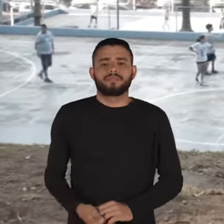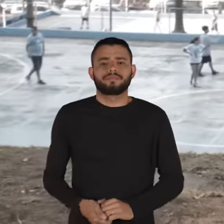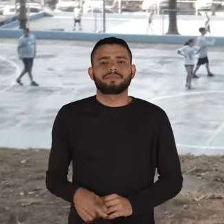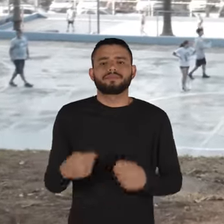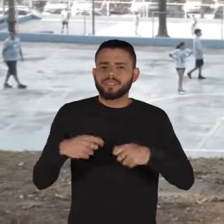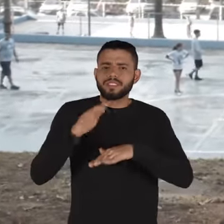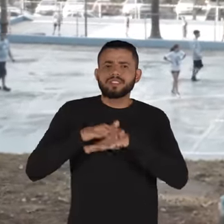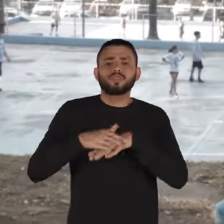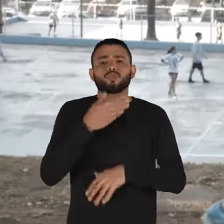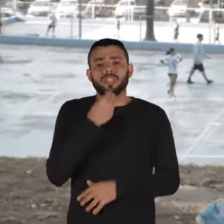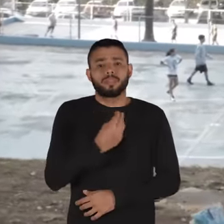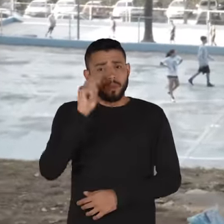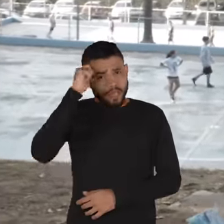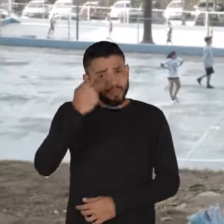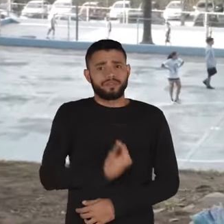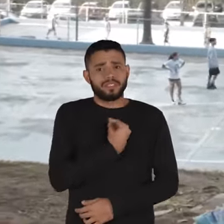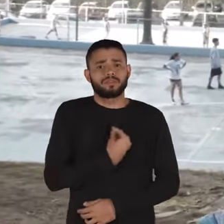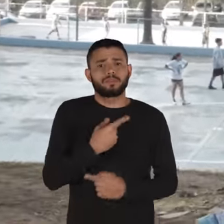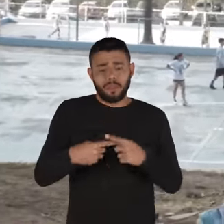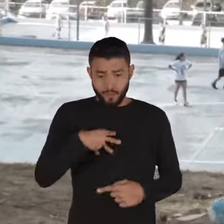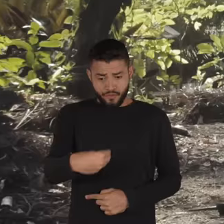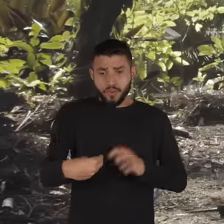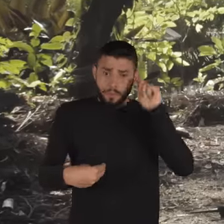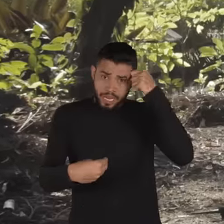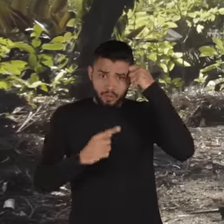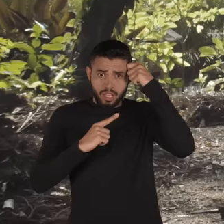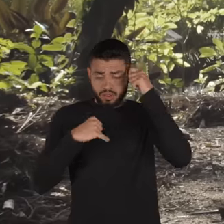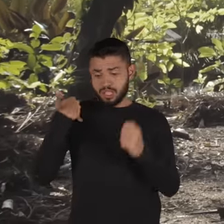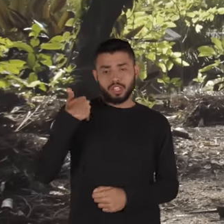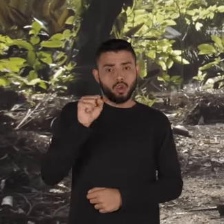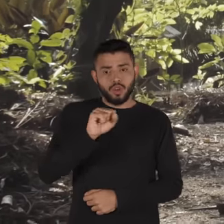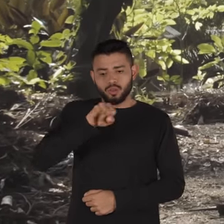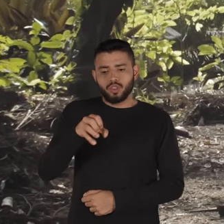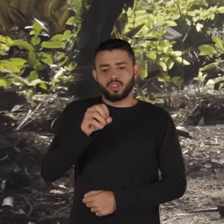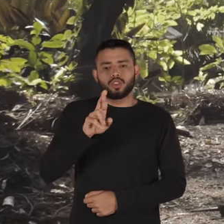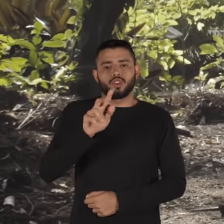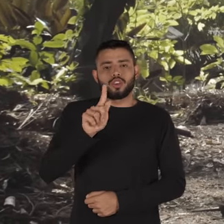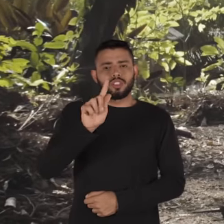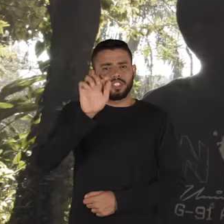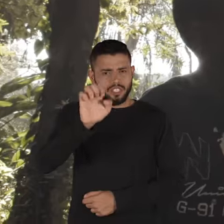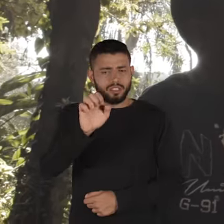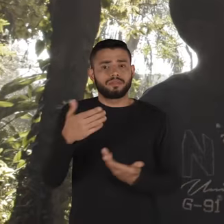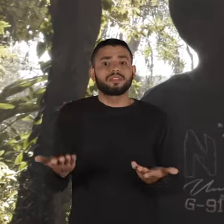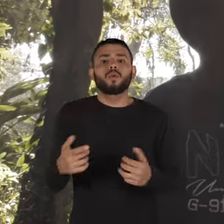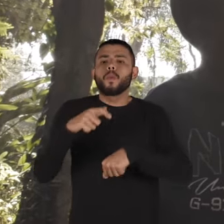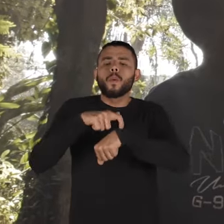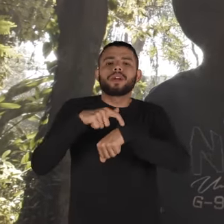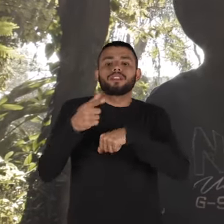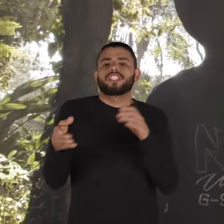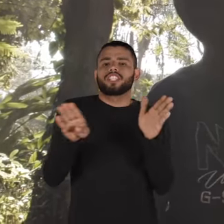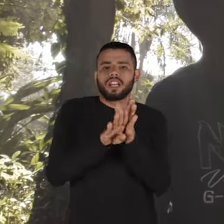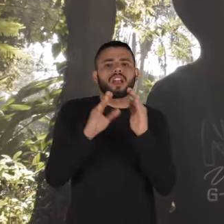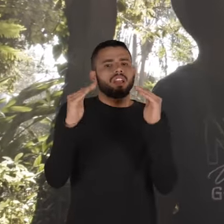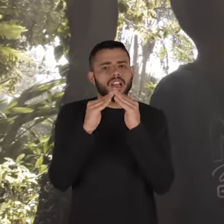A precisa fazer com que os meninos pretos sobrevivam. Porque eu tenho um filho preto, né? Oito anos de idade, o nome dele é Jorge. Em um determinado momento,